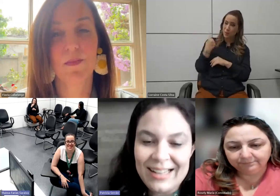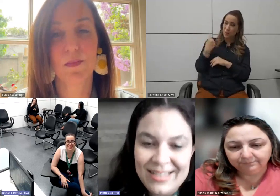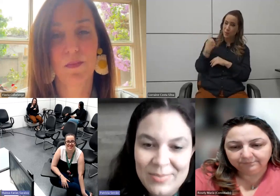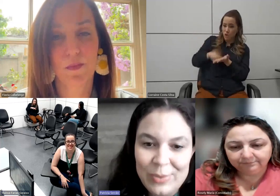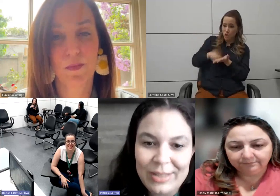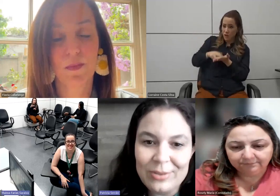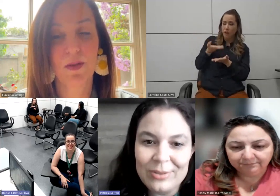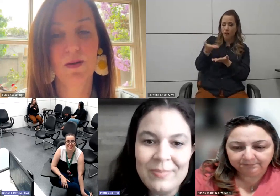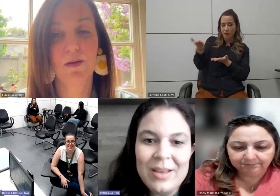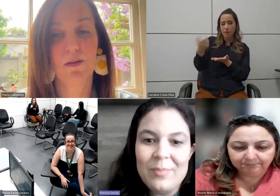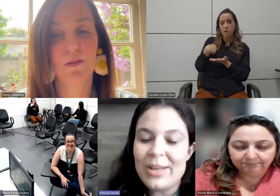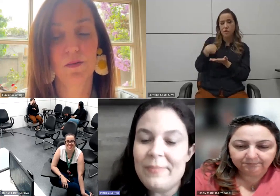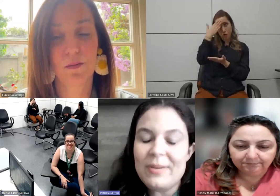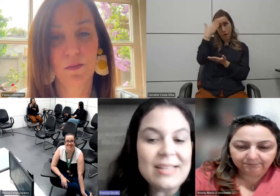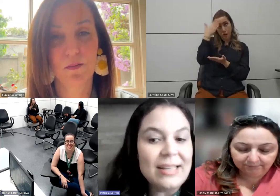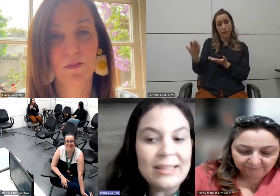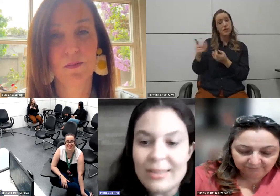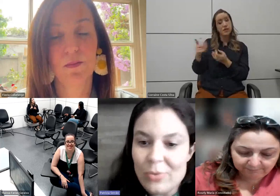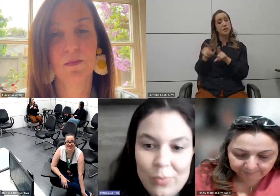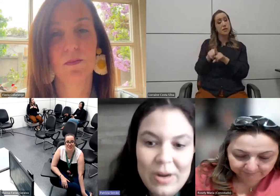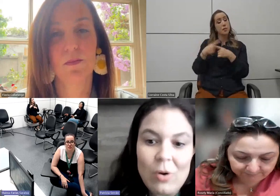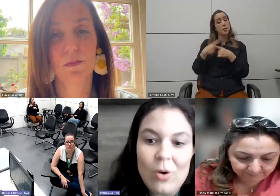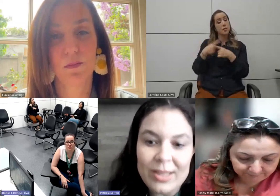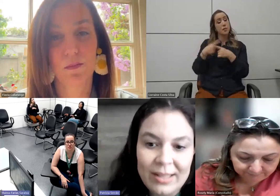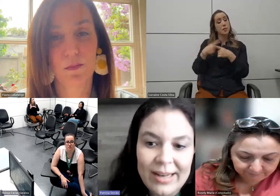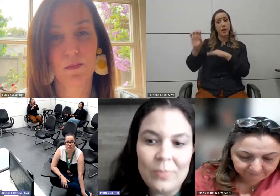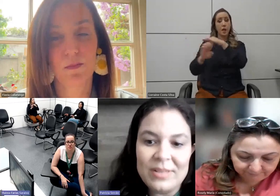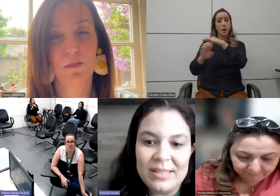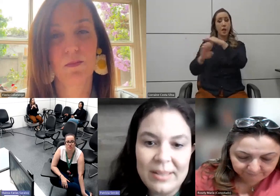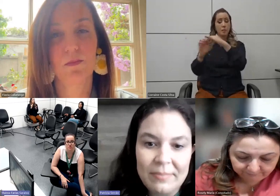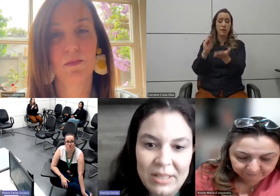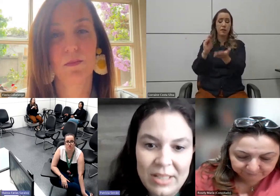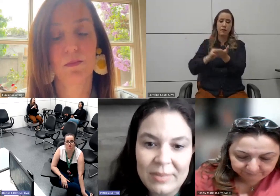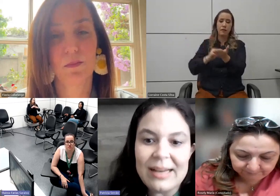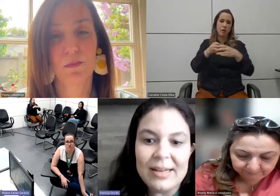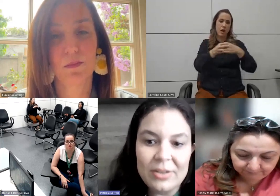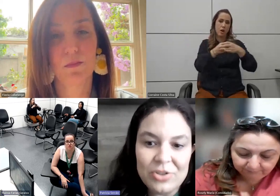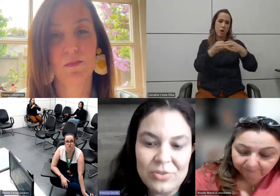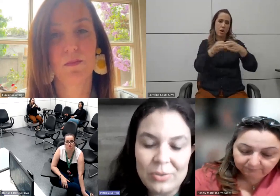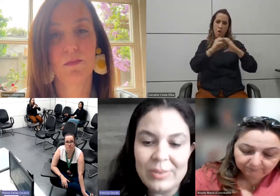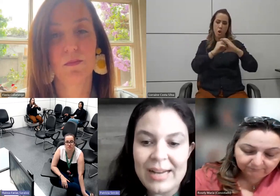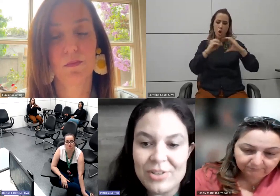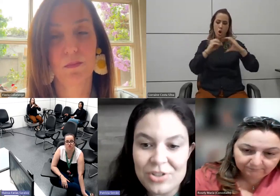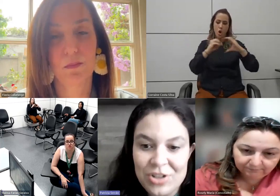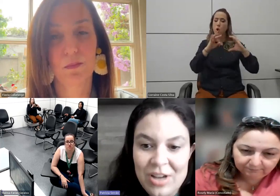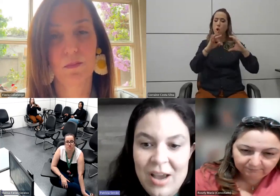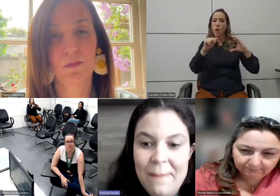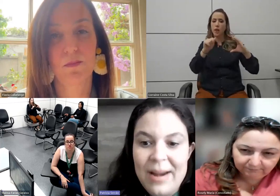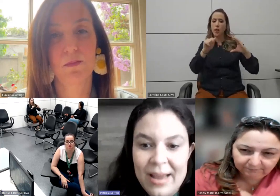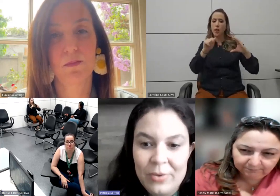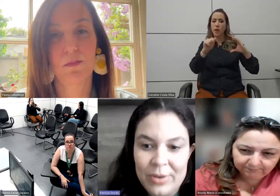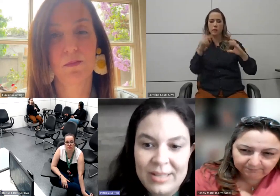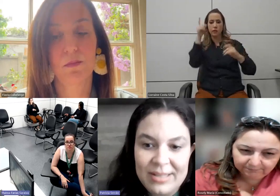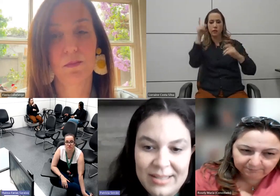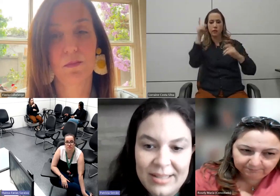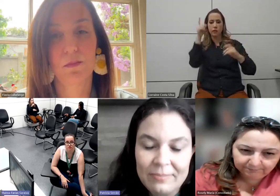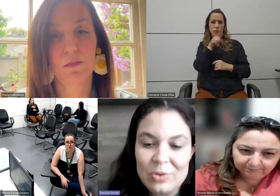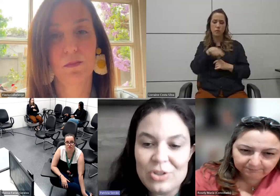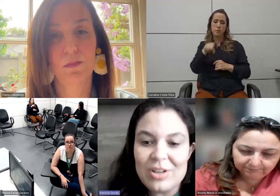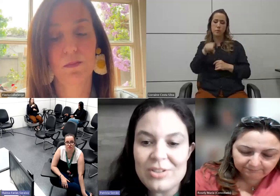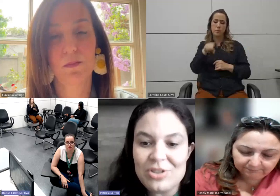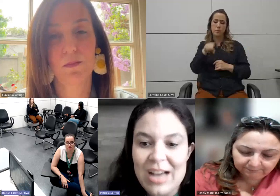agradece muito porque a empresa ainda não cumpre a cota legal PCD mínima e está criando dificuldades para